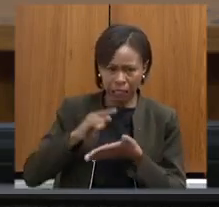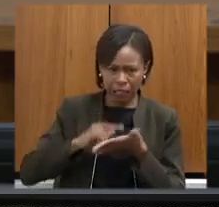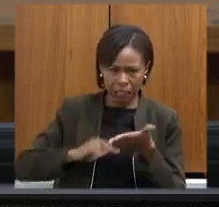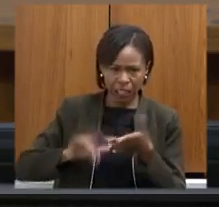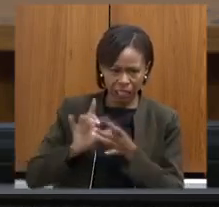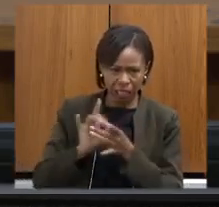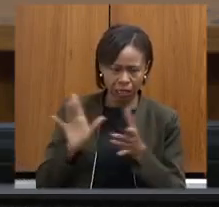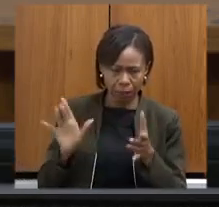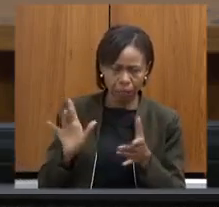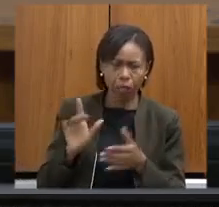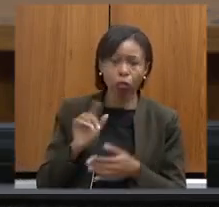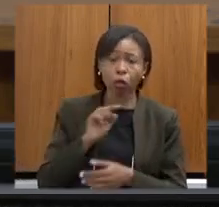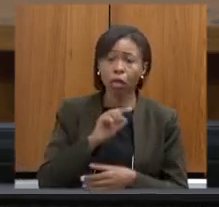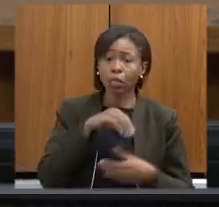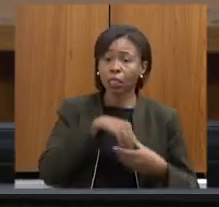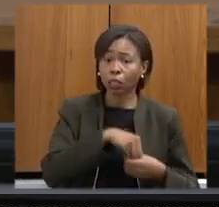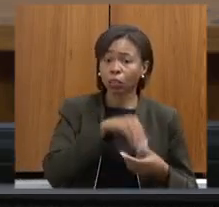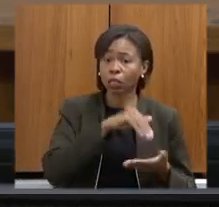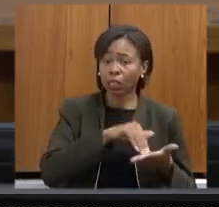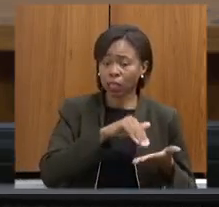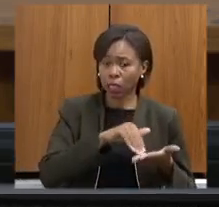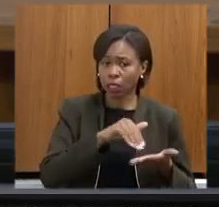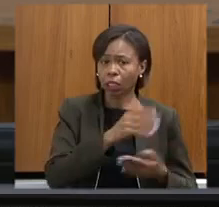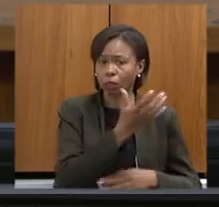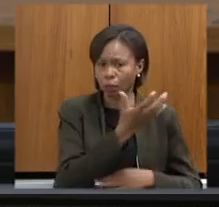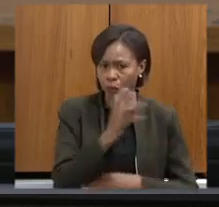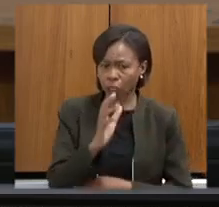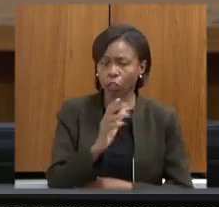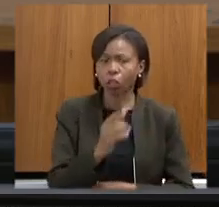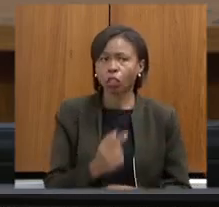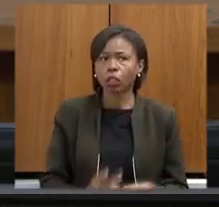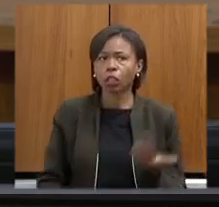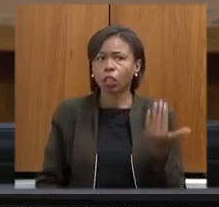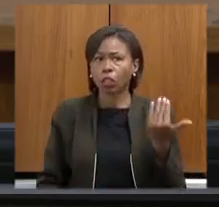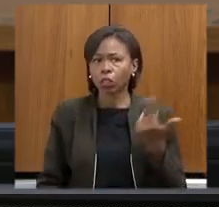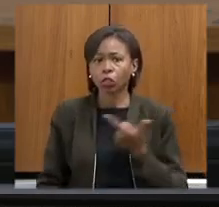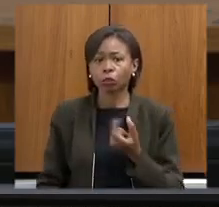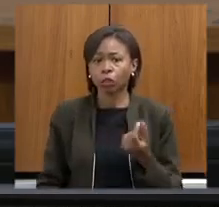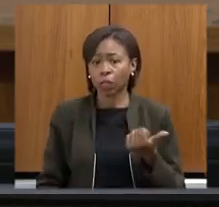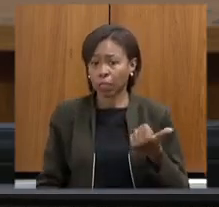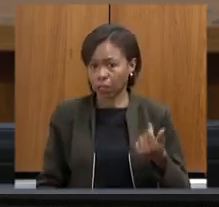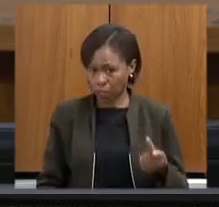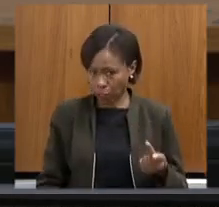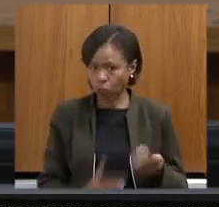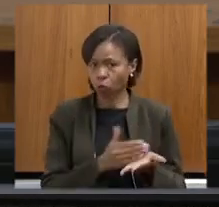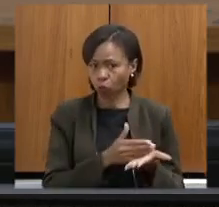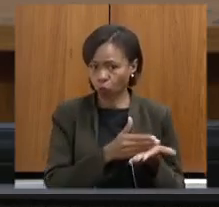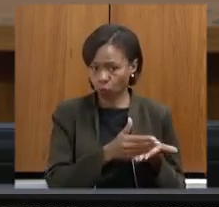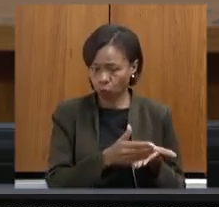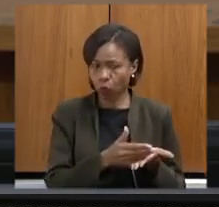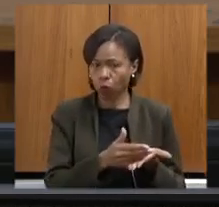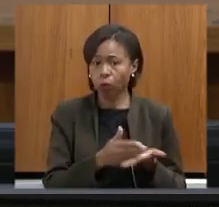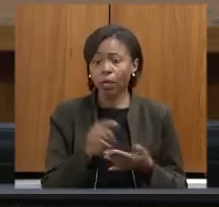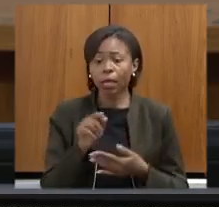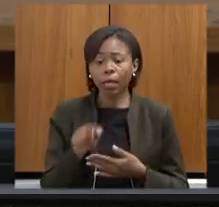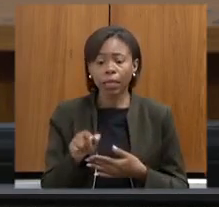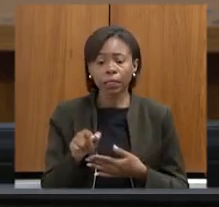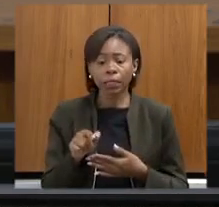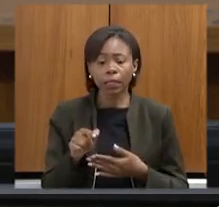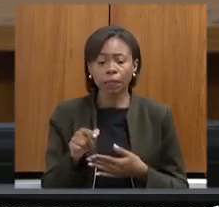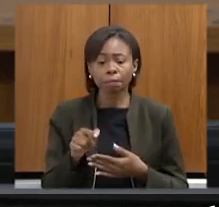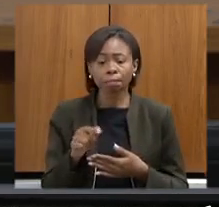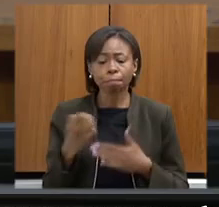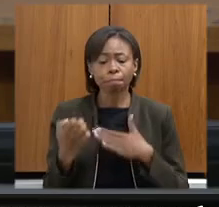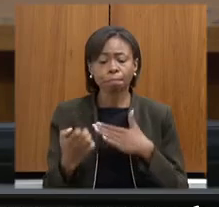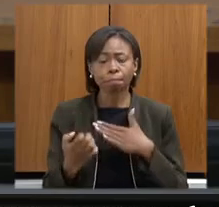na Secretaria de Meio Ambiente desde o ano de 2017 o empreendimento foi